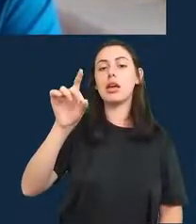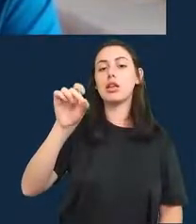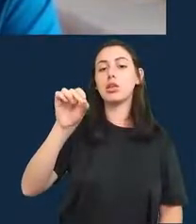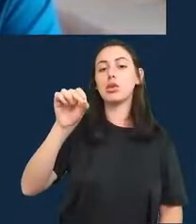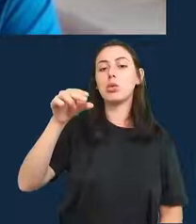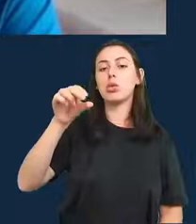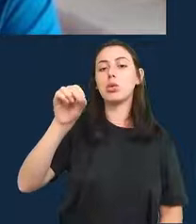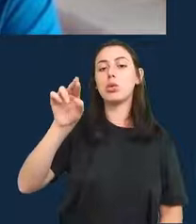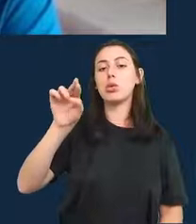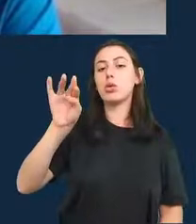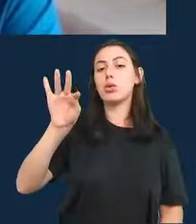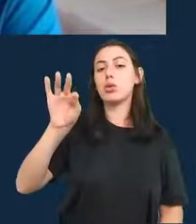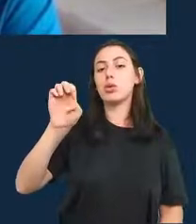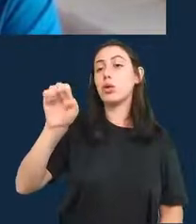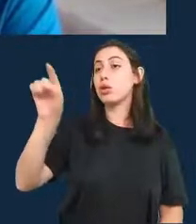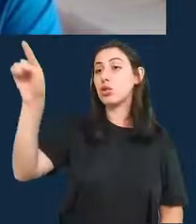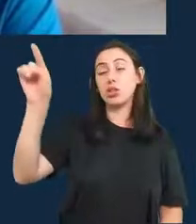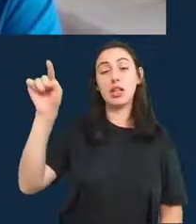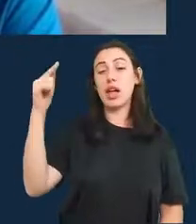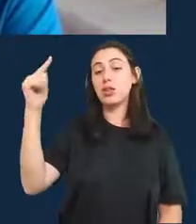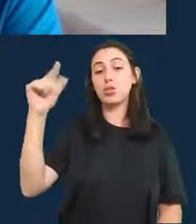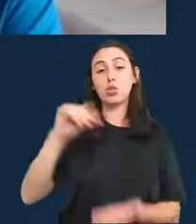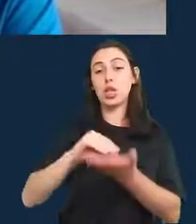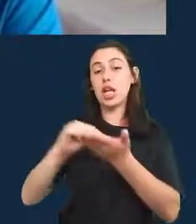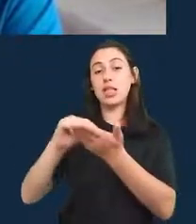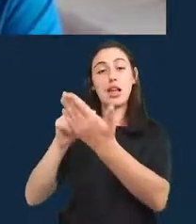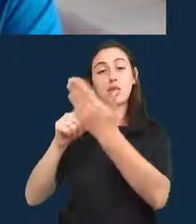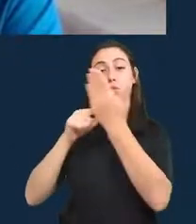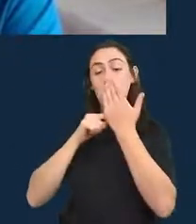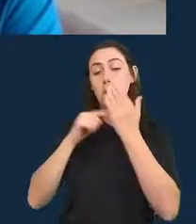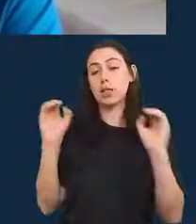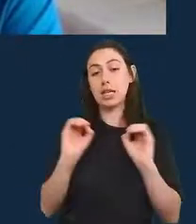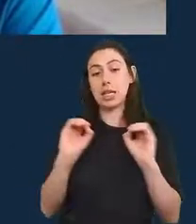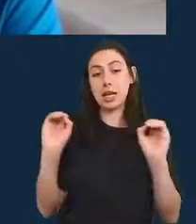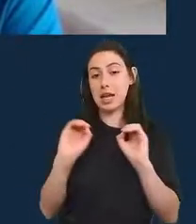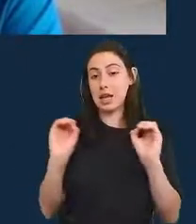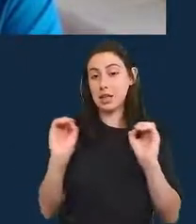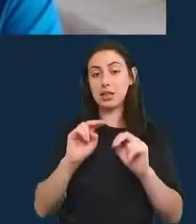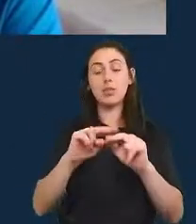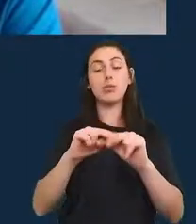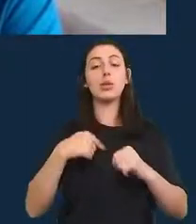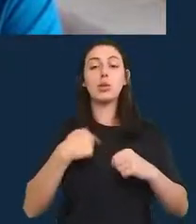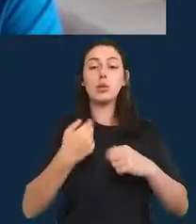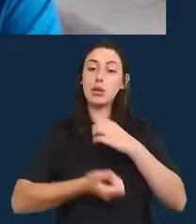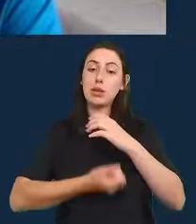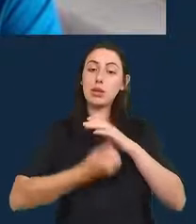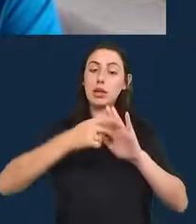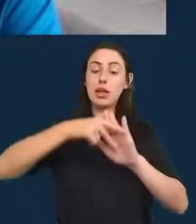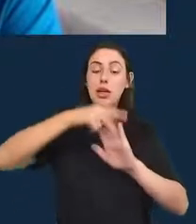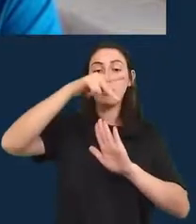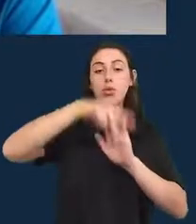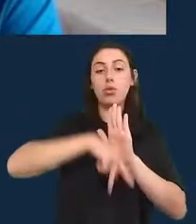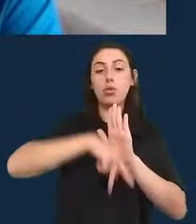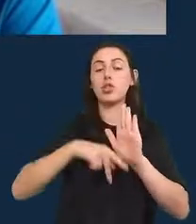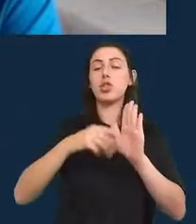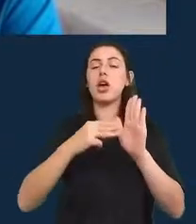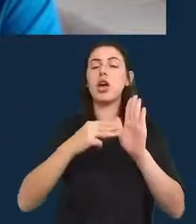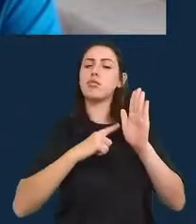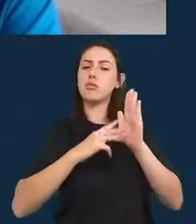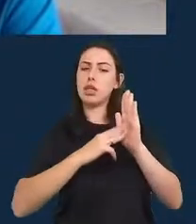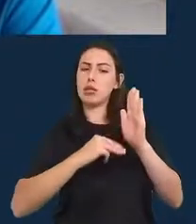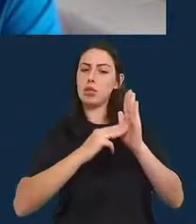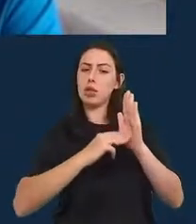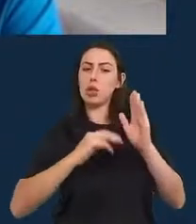bem incerto. Então, o que eu fiz nesse projeto foi, eu usei um método que é robusto para dados